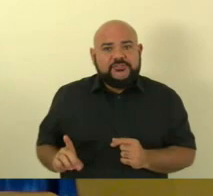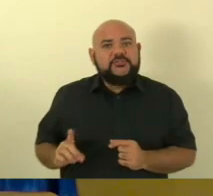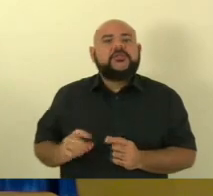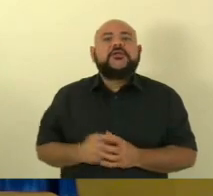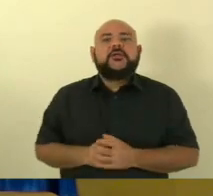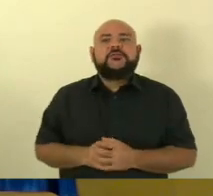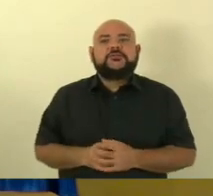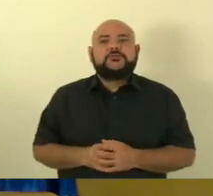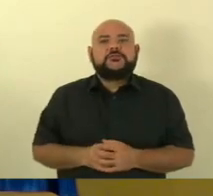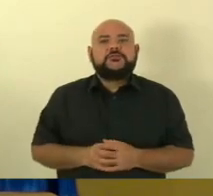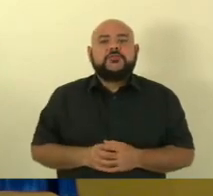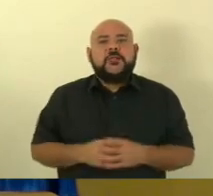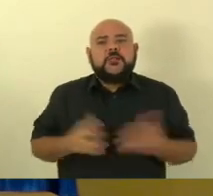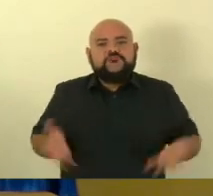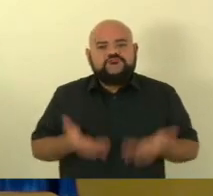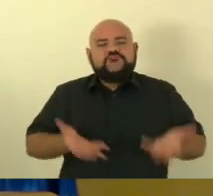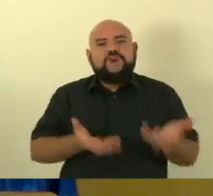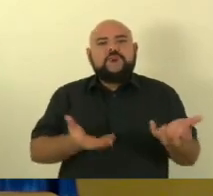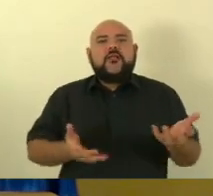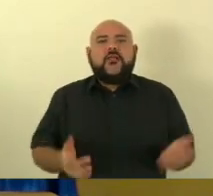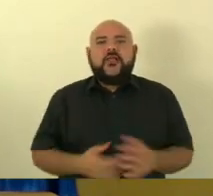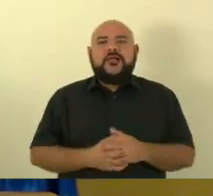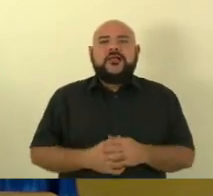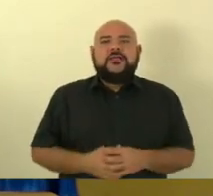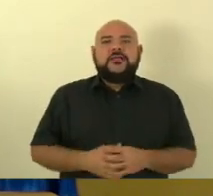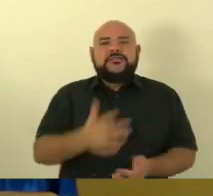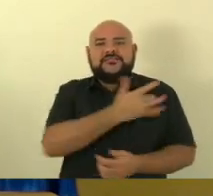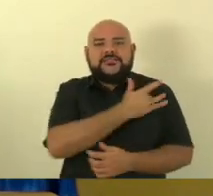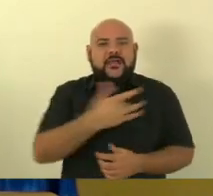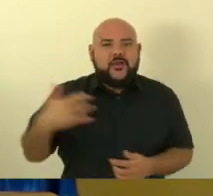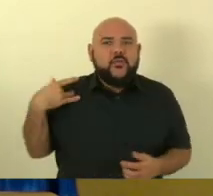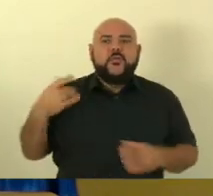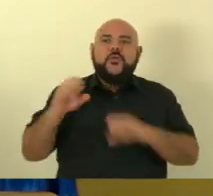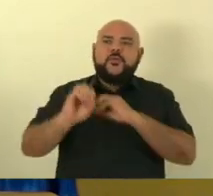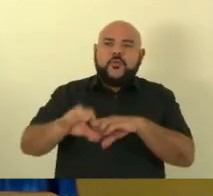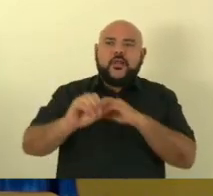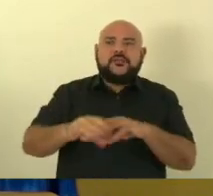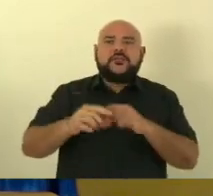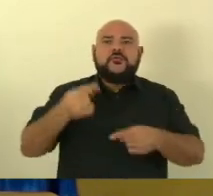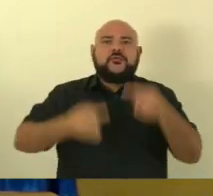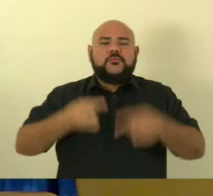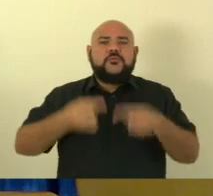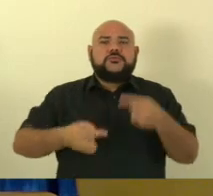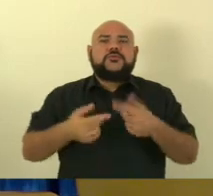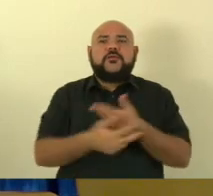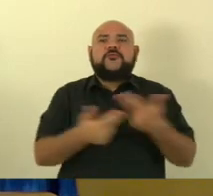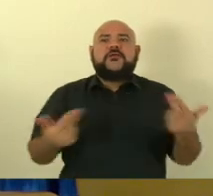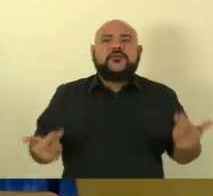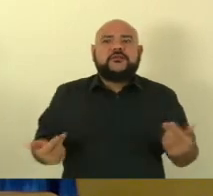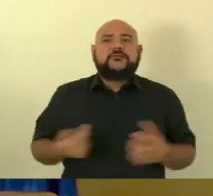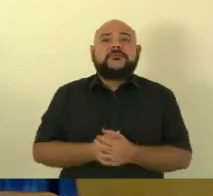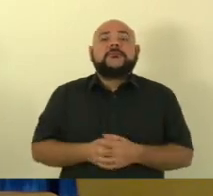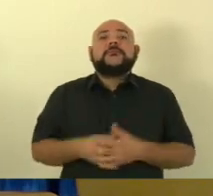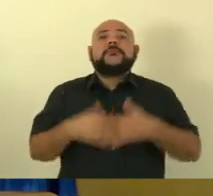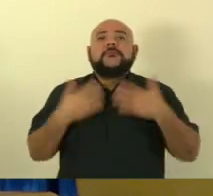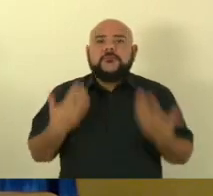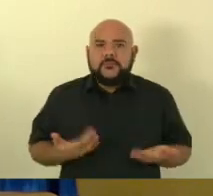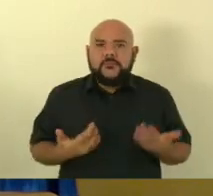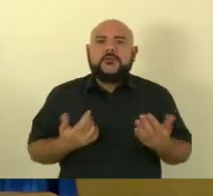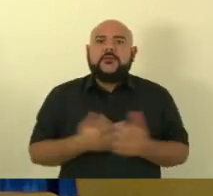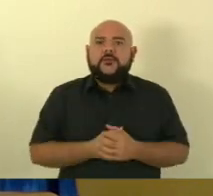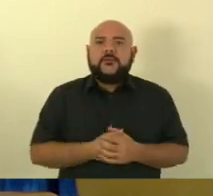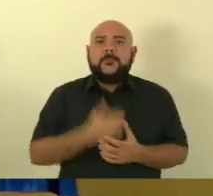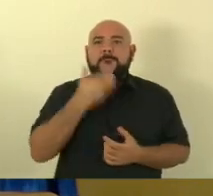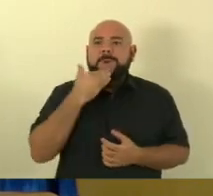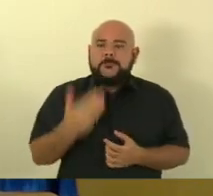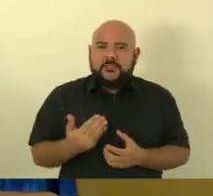da educação e da segurança pública além de outras políticas públicas nós fizemos a indicação para que ali tenha a unidade pronta